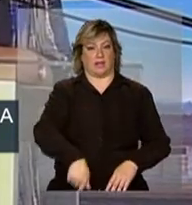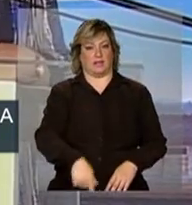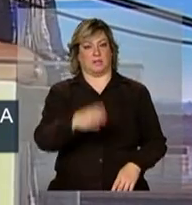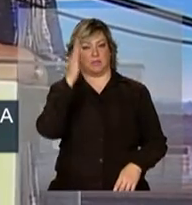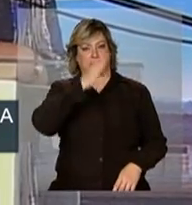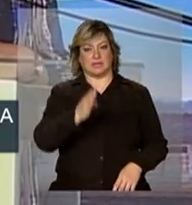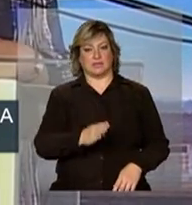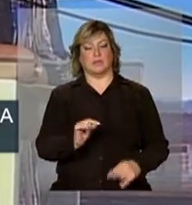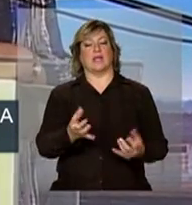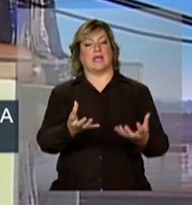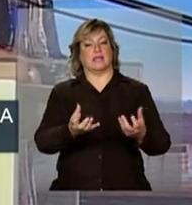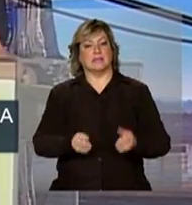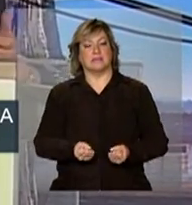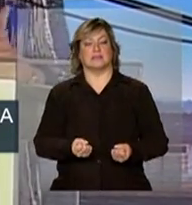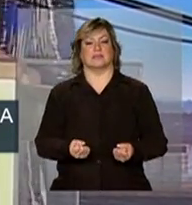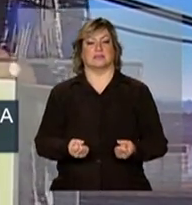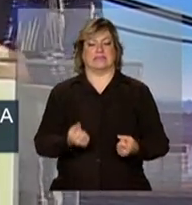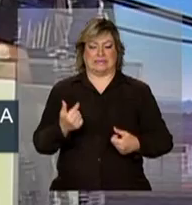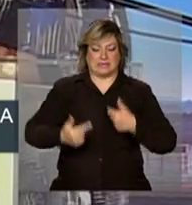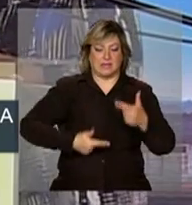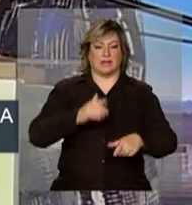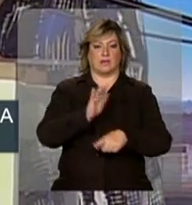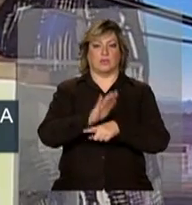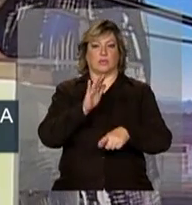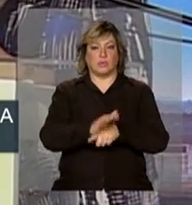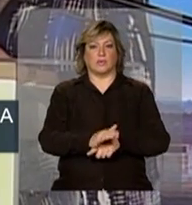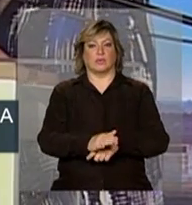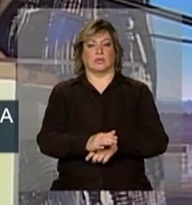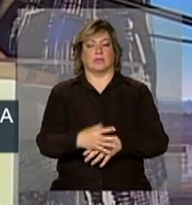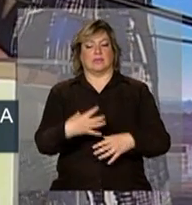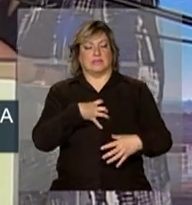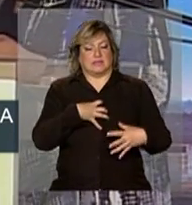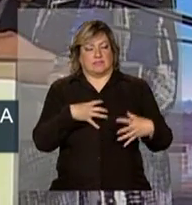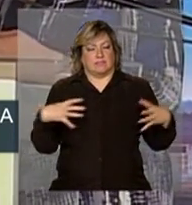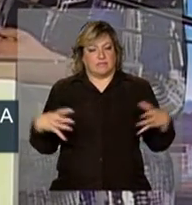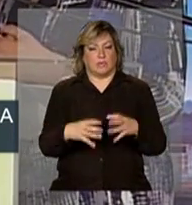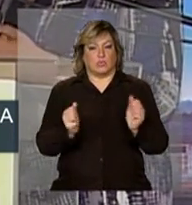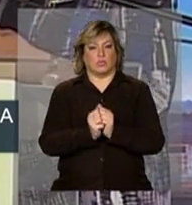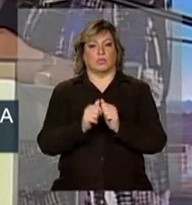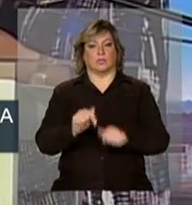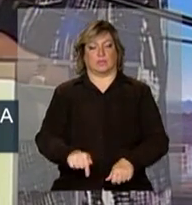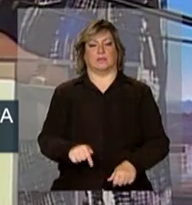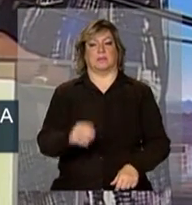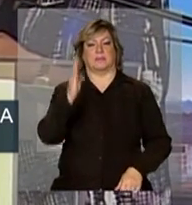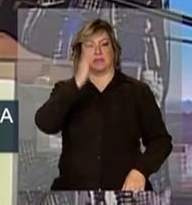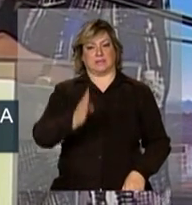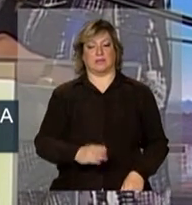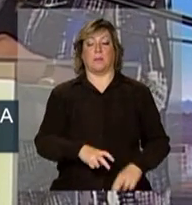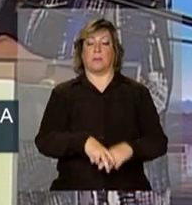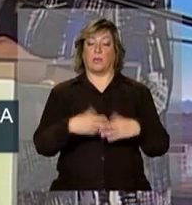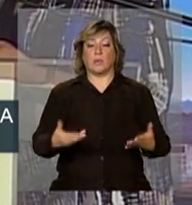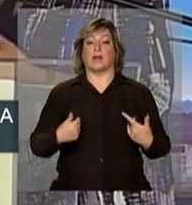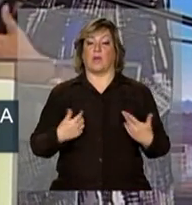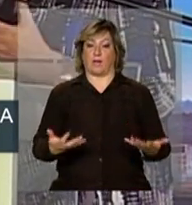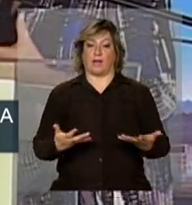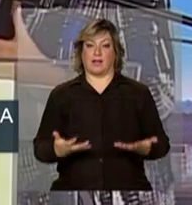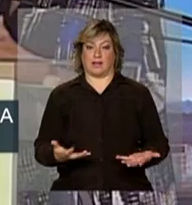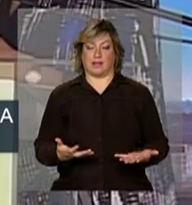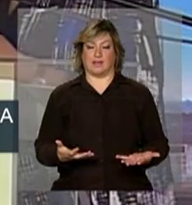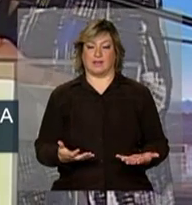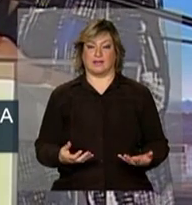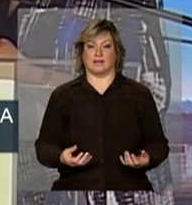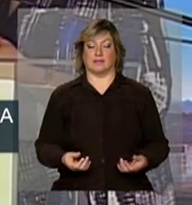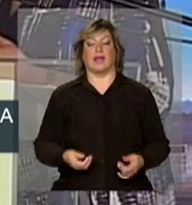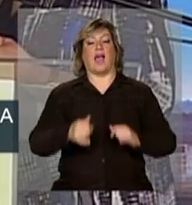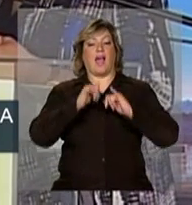adotaram os problemas e a nacionalidade brasileira. Por isso, também, eu quero dar